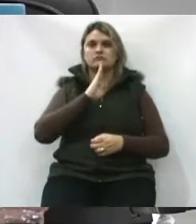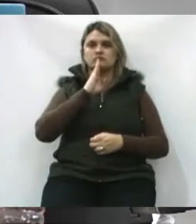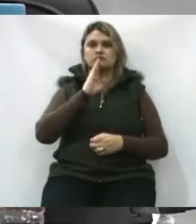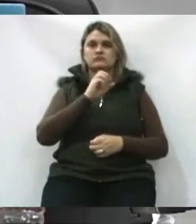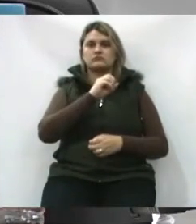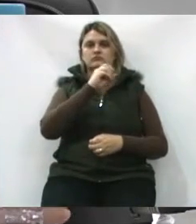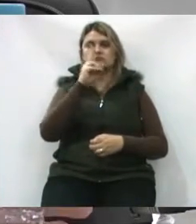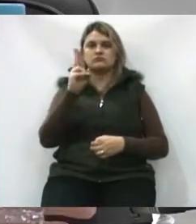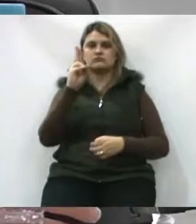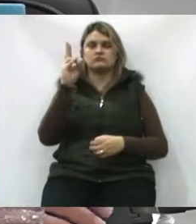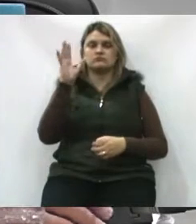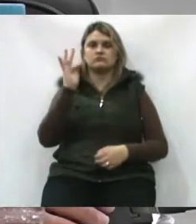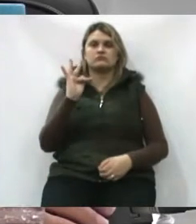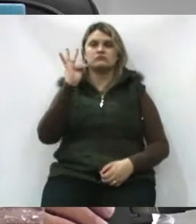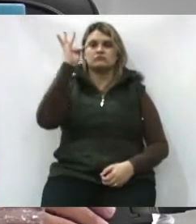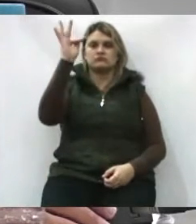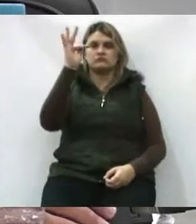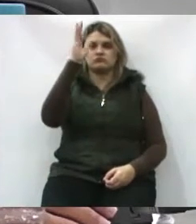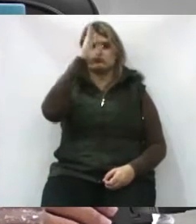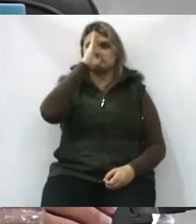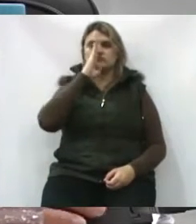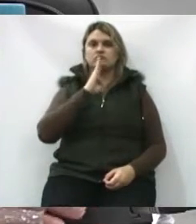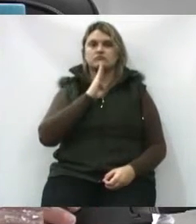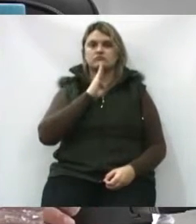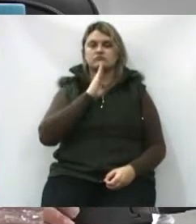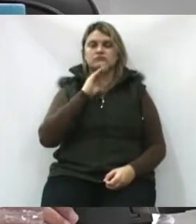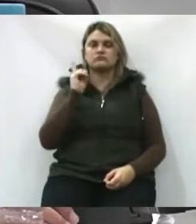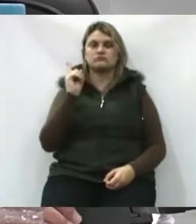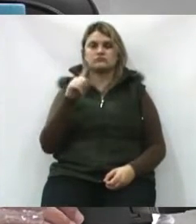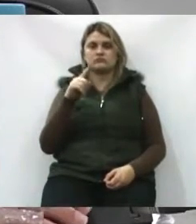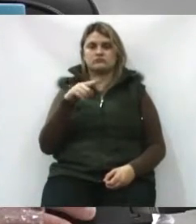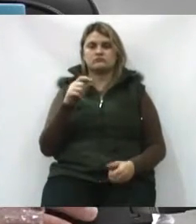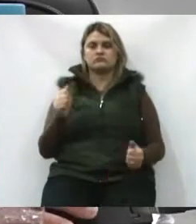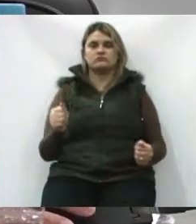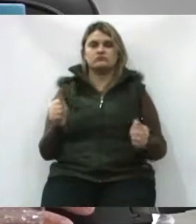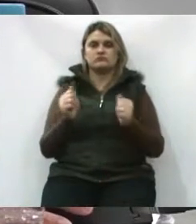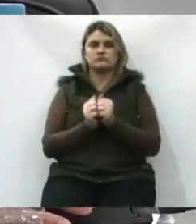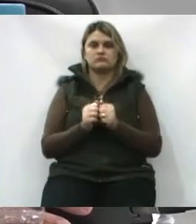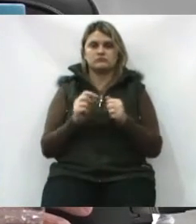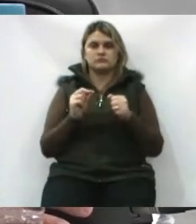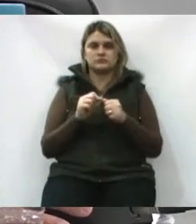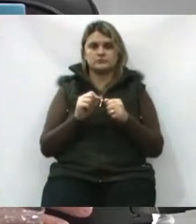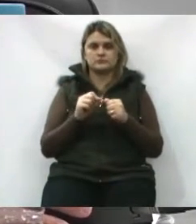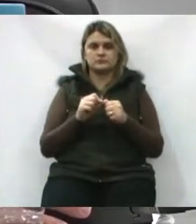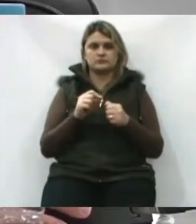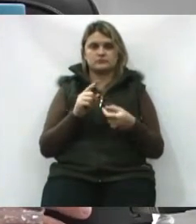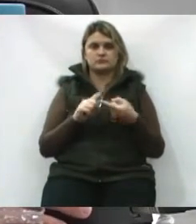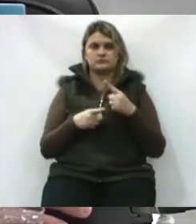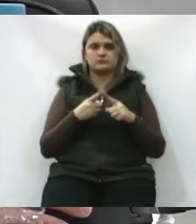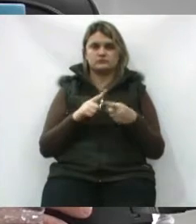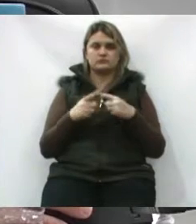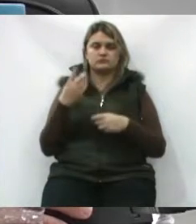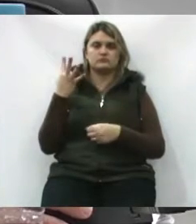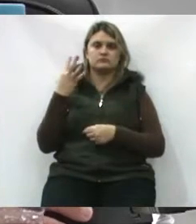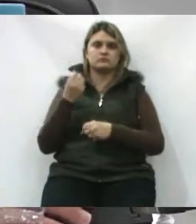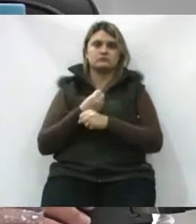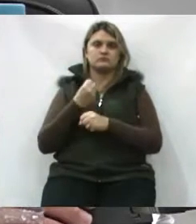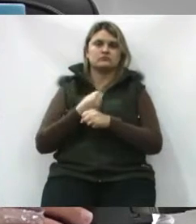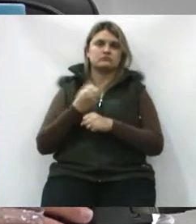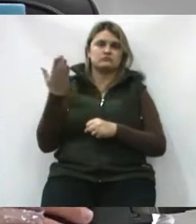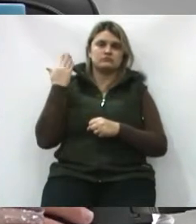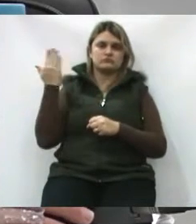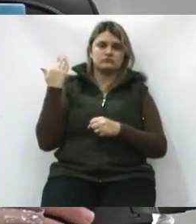ou, se não, federal gratuita, que foi a parceria que foi feita há quatro anos atrás.